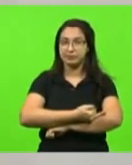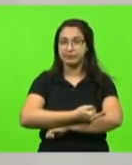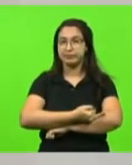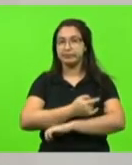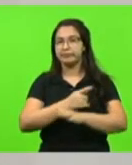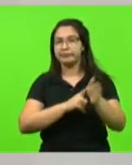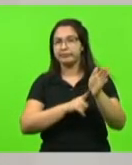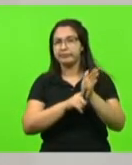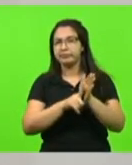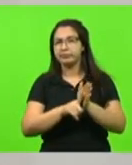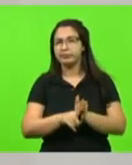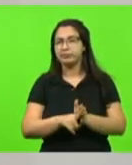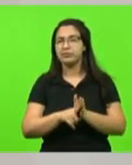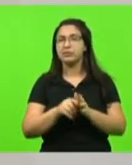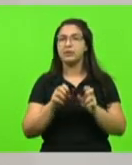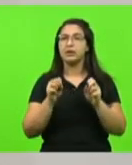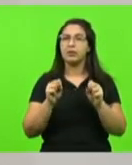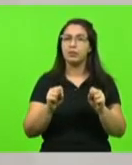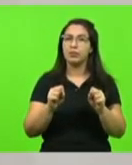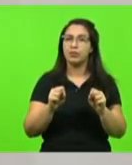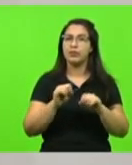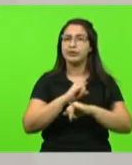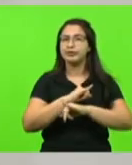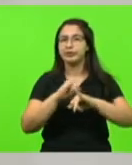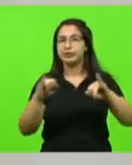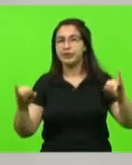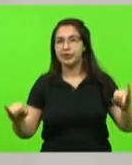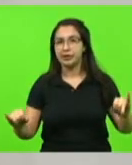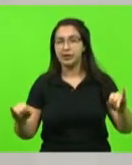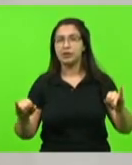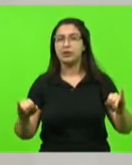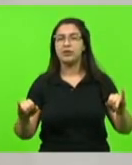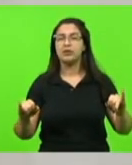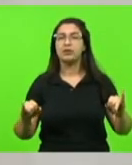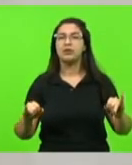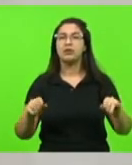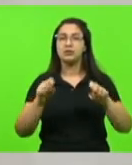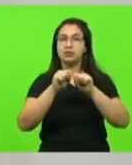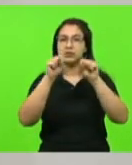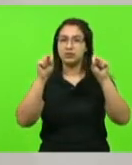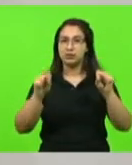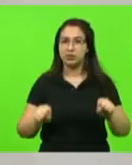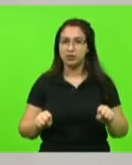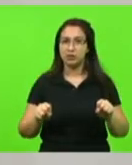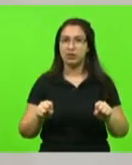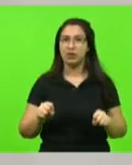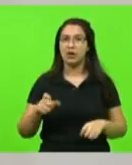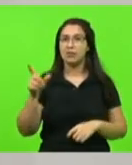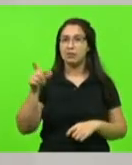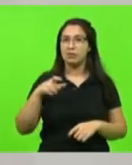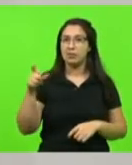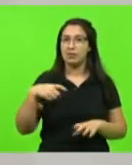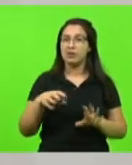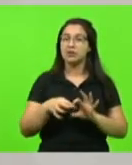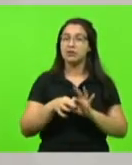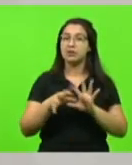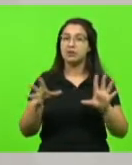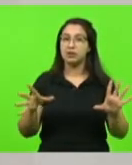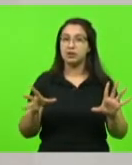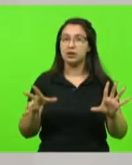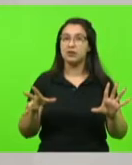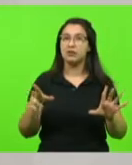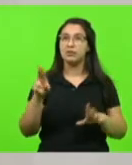possibilidade de buscar um meio de informatização do sistema de passe livre para o usuário do ferry